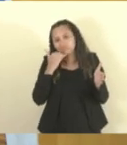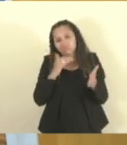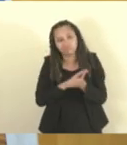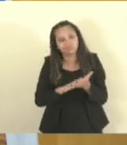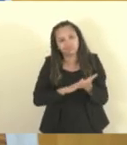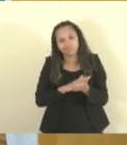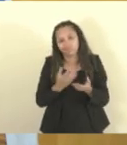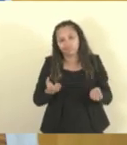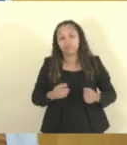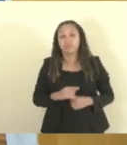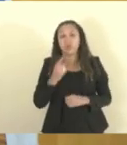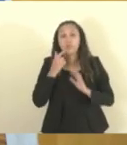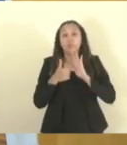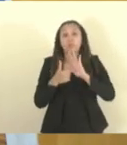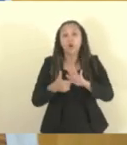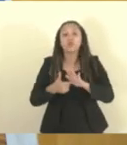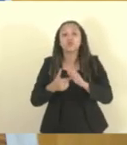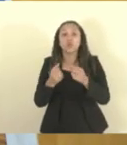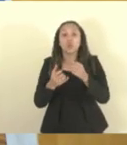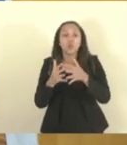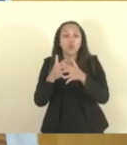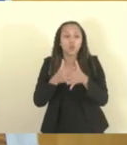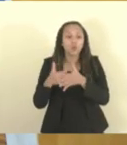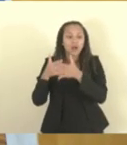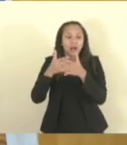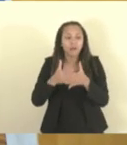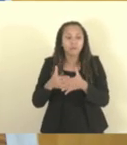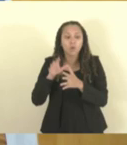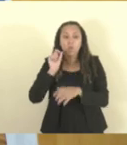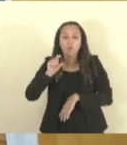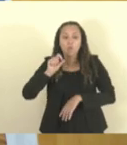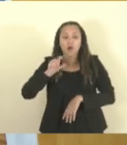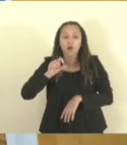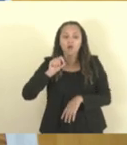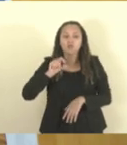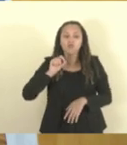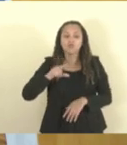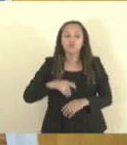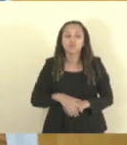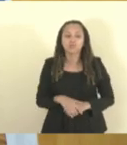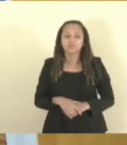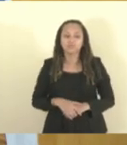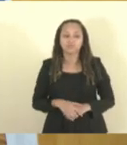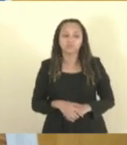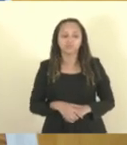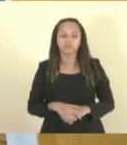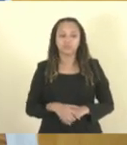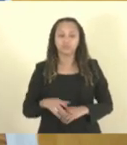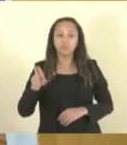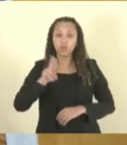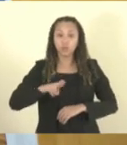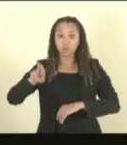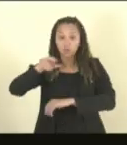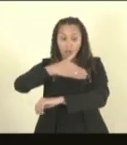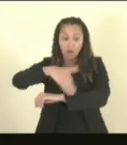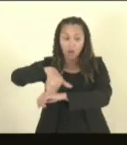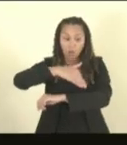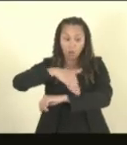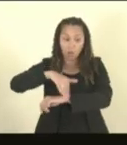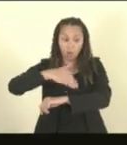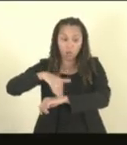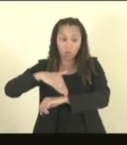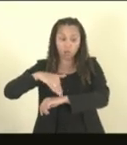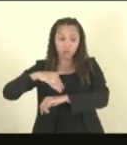do caminhão azul. São transportadoras que utilizam aquela via para fazer a